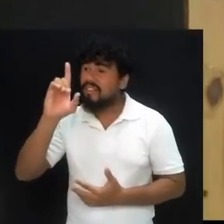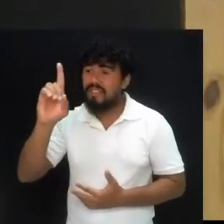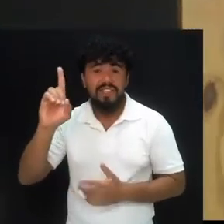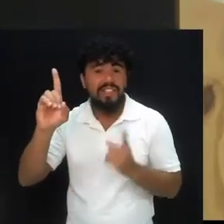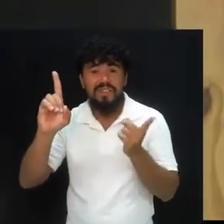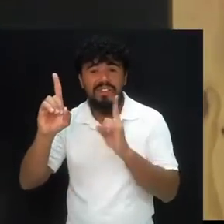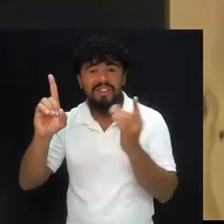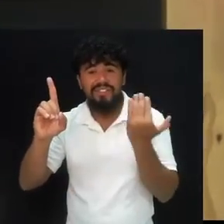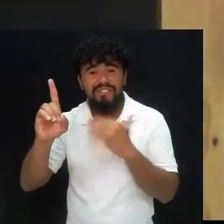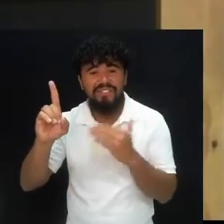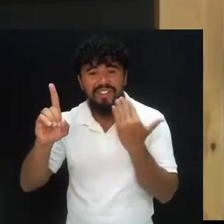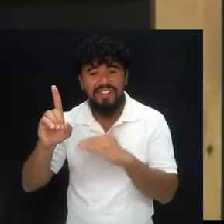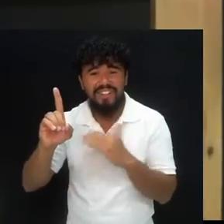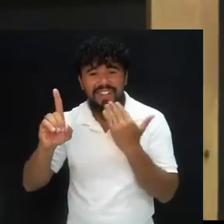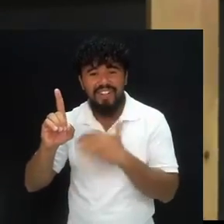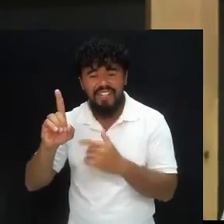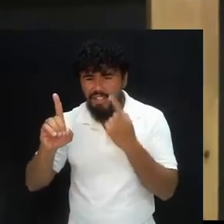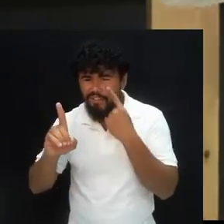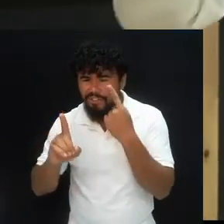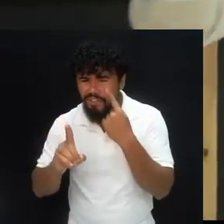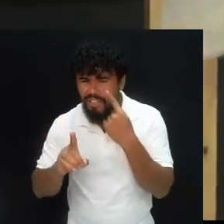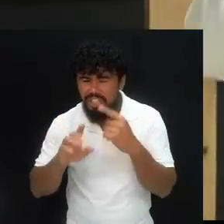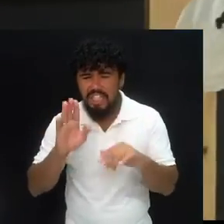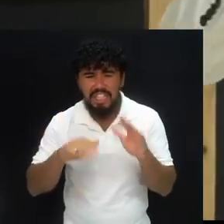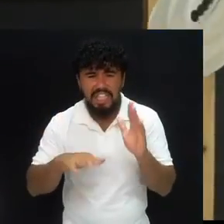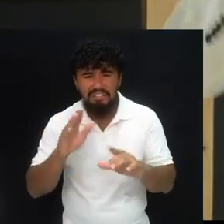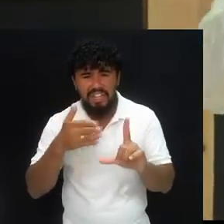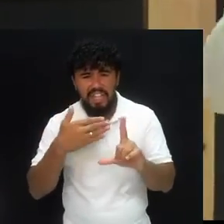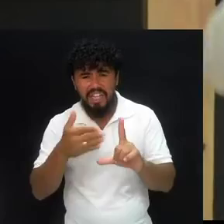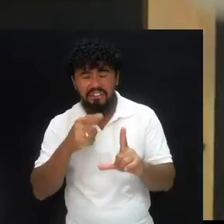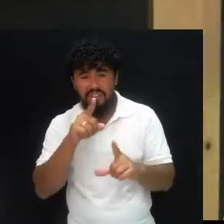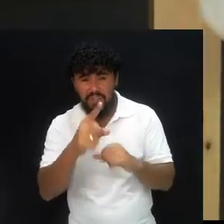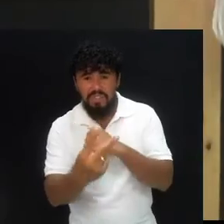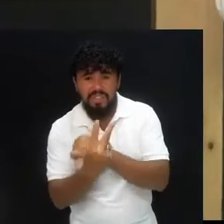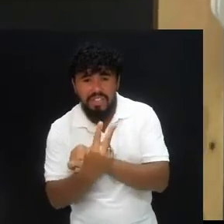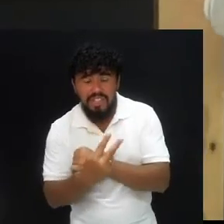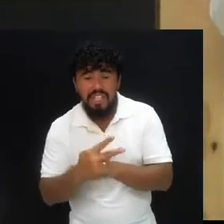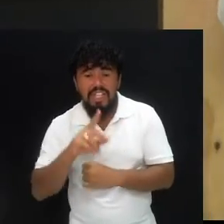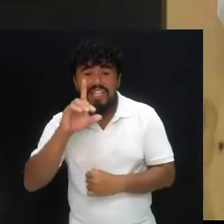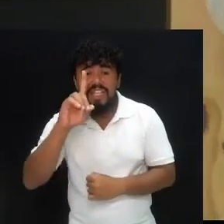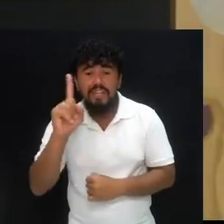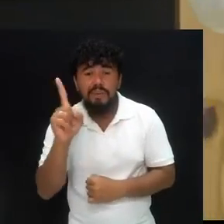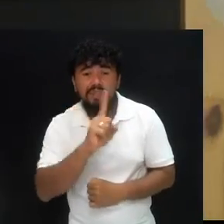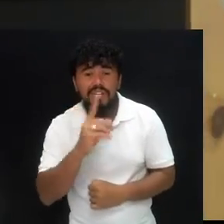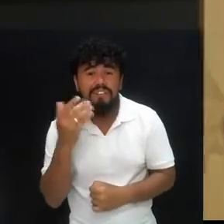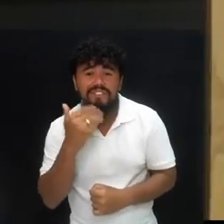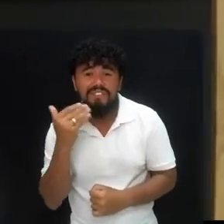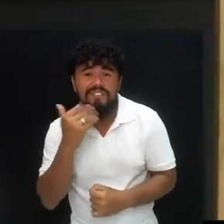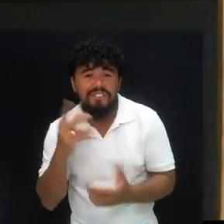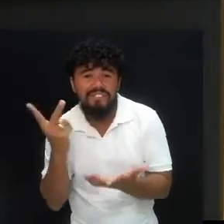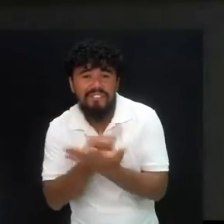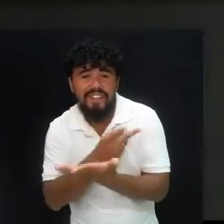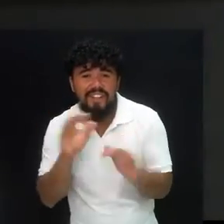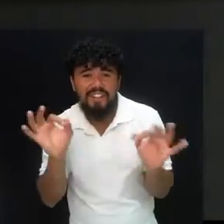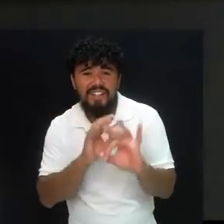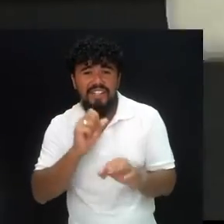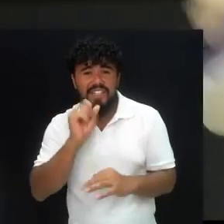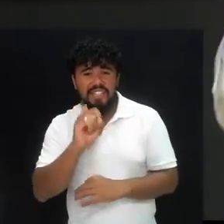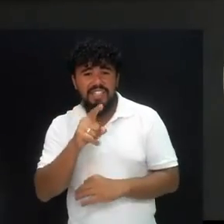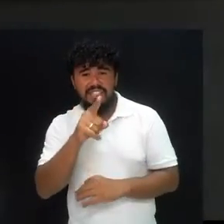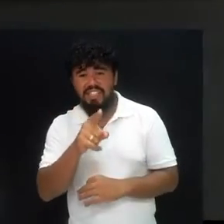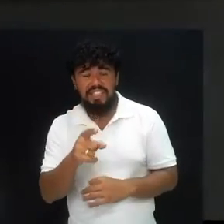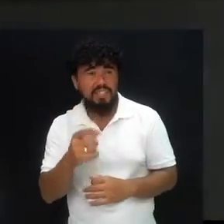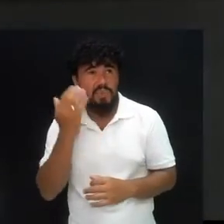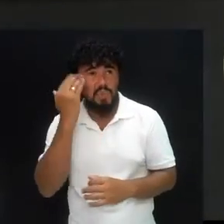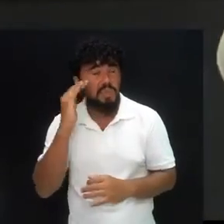não falha. Escuta que talvez você tenha entrado nessa live só para ouvir isso. Deus não falha. Ainda que sua barriga esteja roncando, ainda que